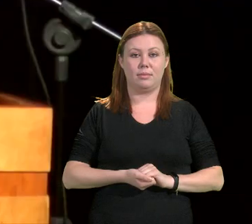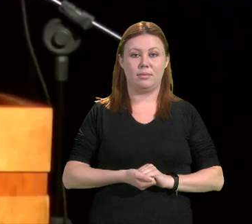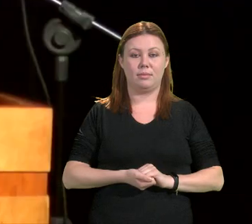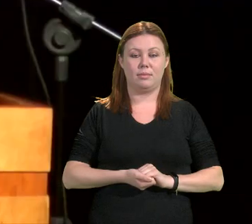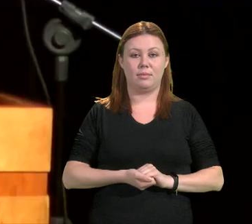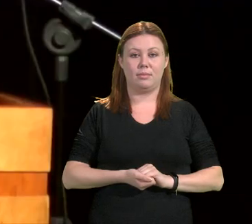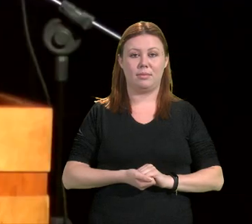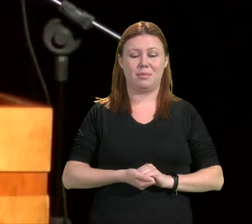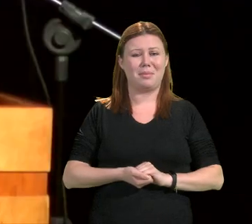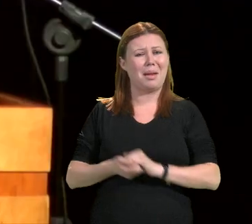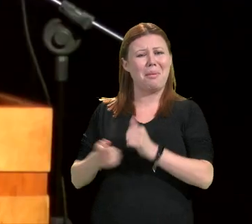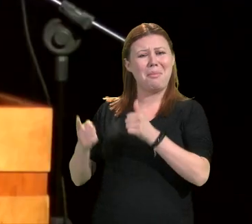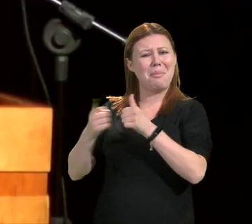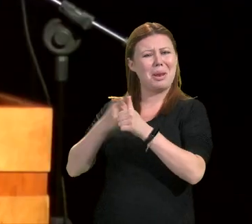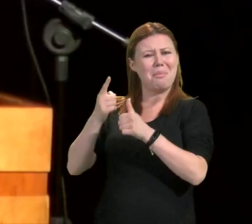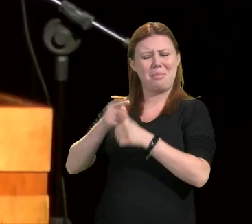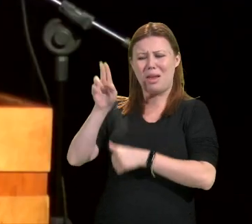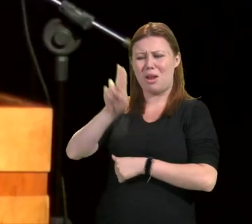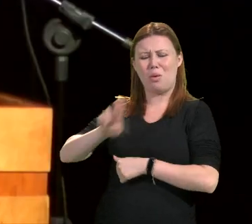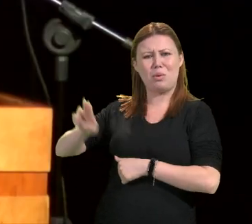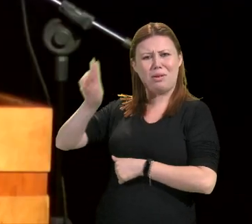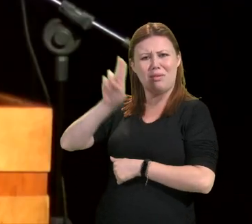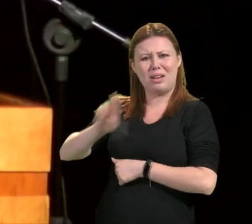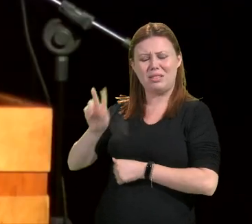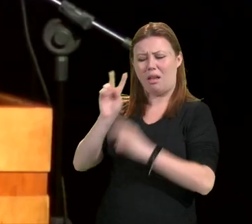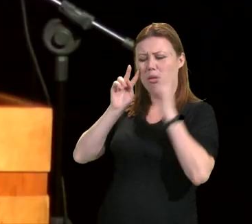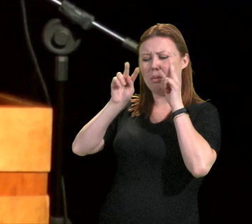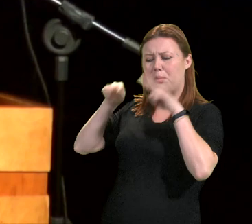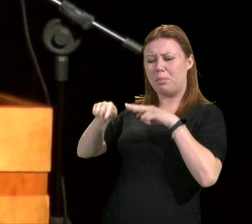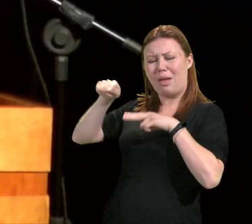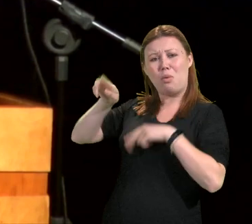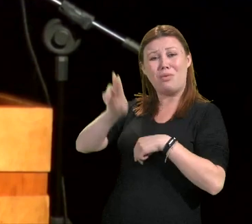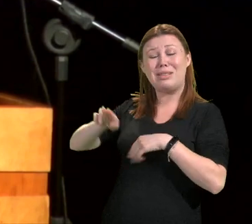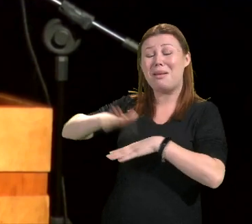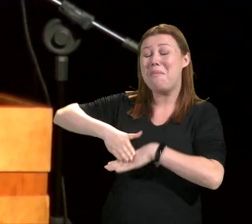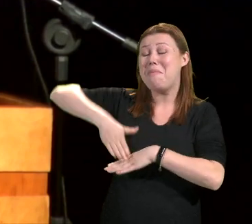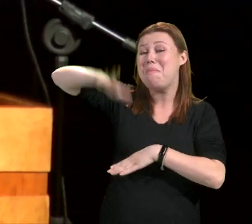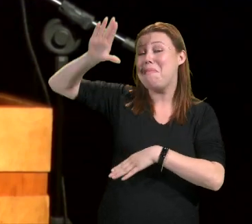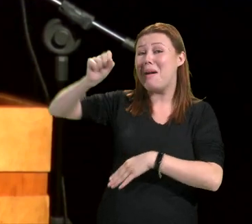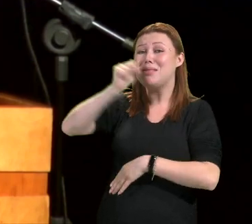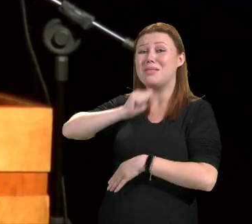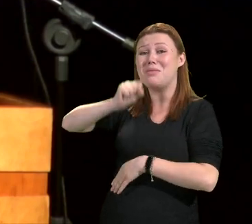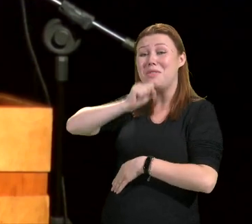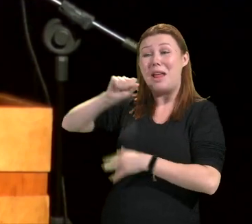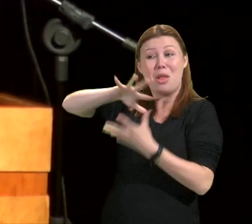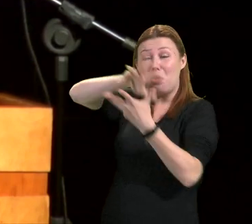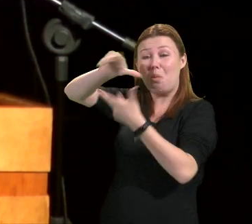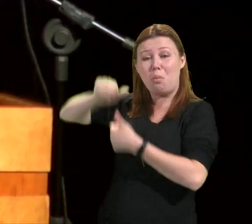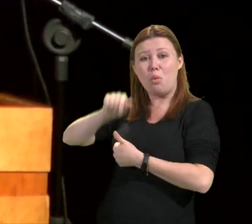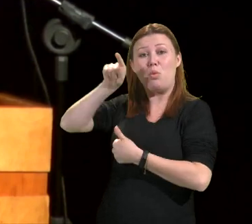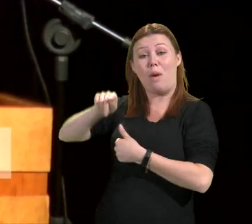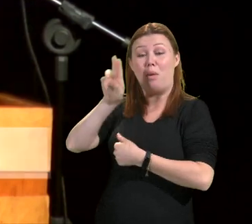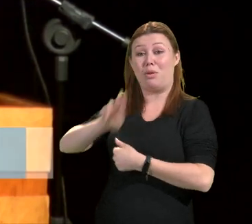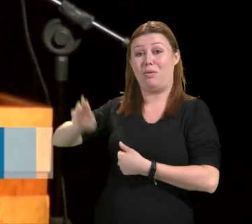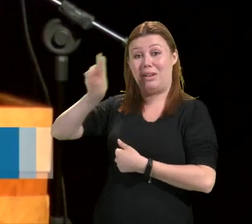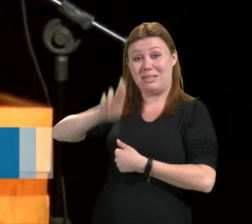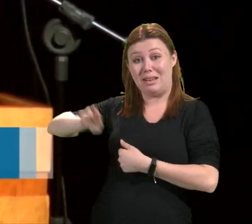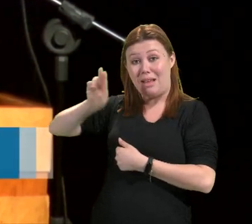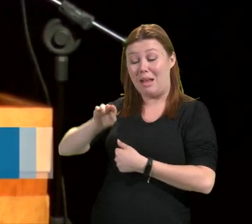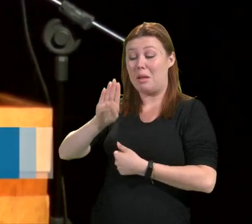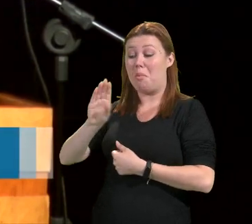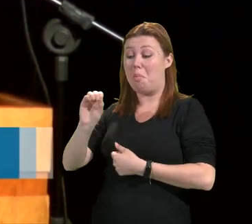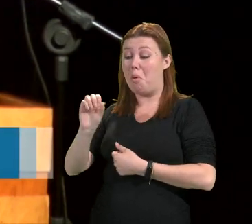A primeira universidade reconhecida como a universidade mais antiga do mundo é a Universidade de Bolonha, na